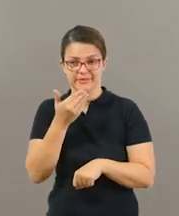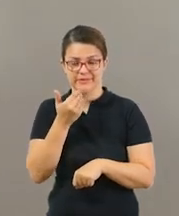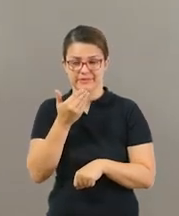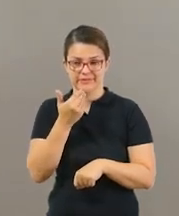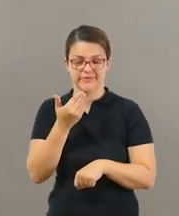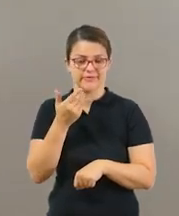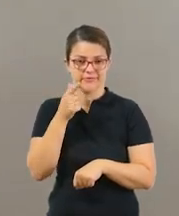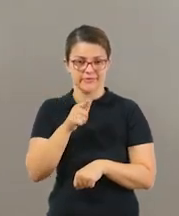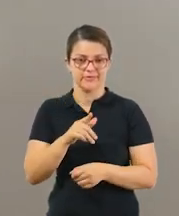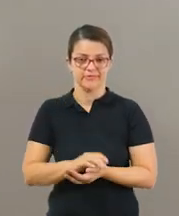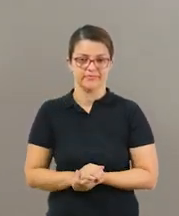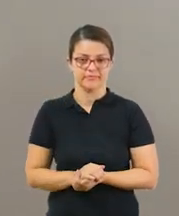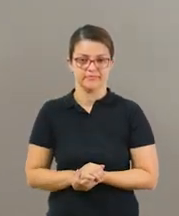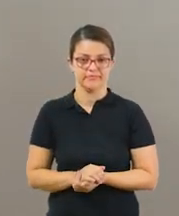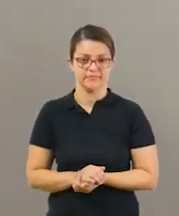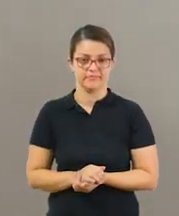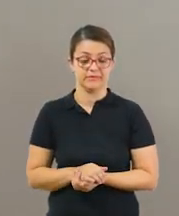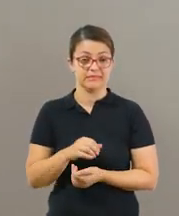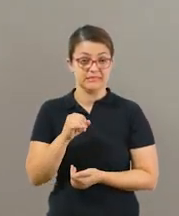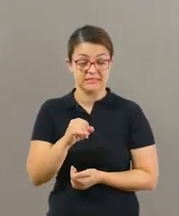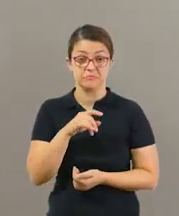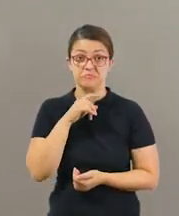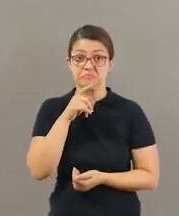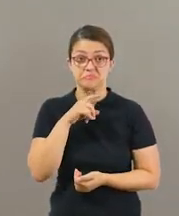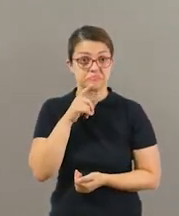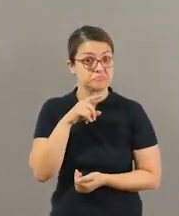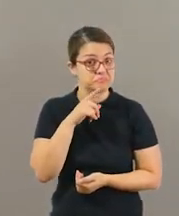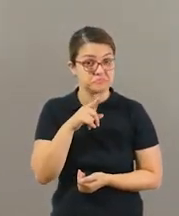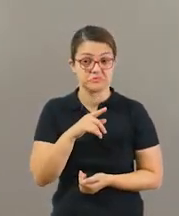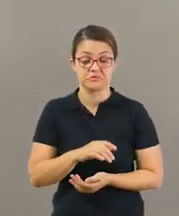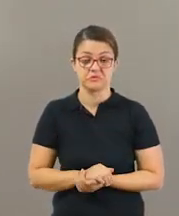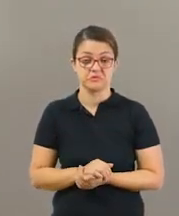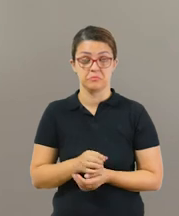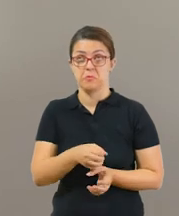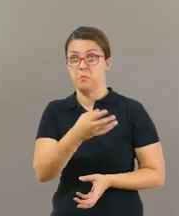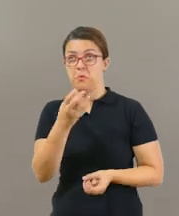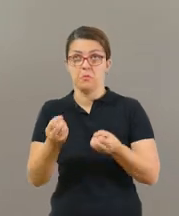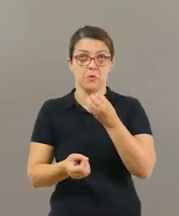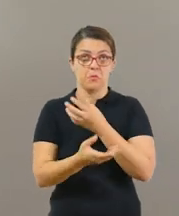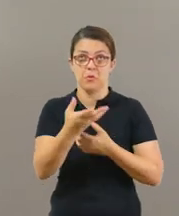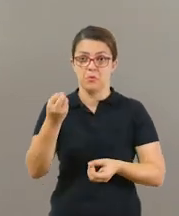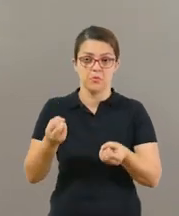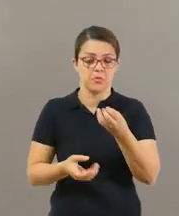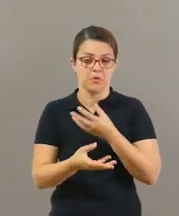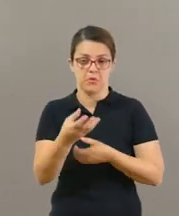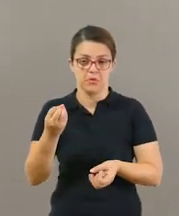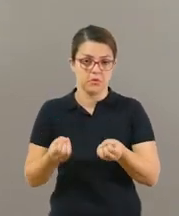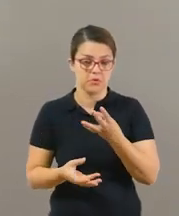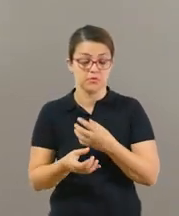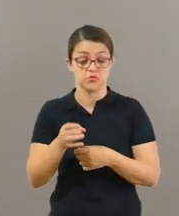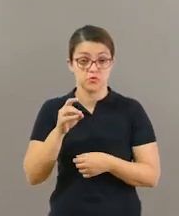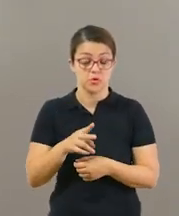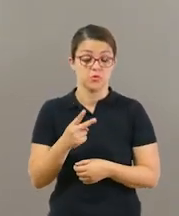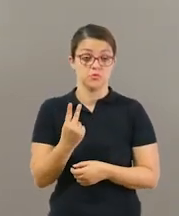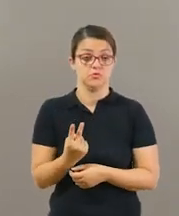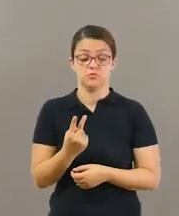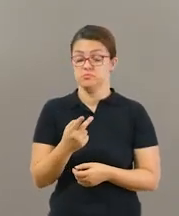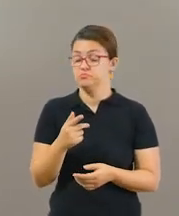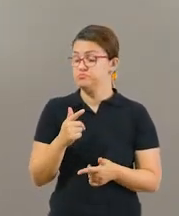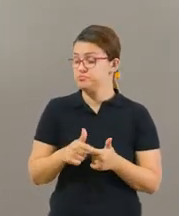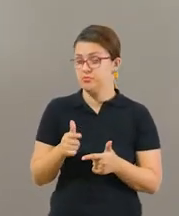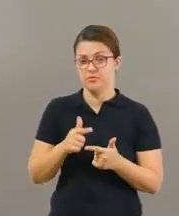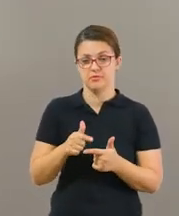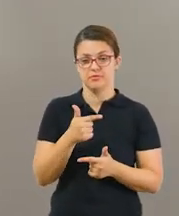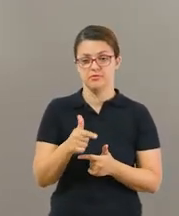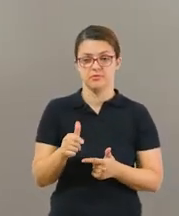apresentar essa coordenação motora. Tudo bem? Caso ele não consiga, de maneira alguma, chegar com três bolinhas, ele consegue fazer